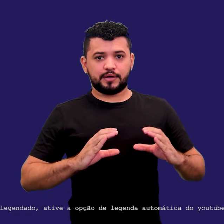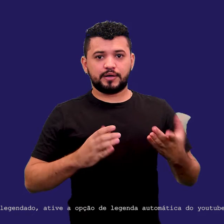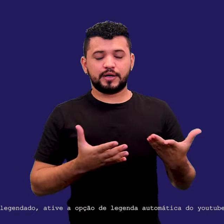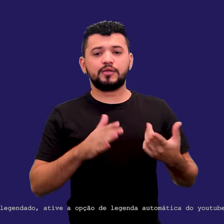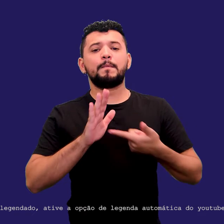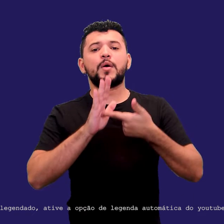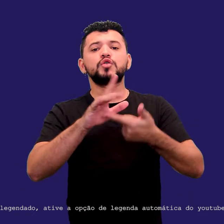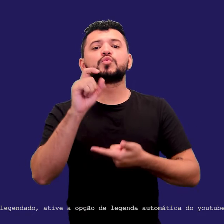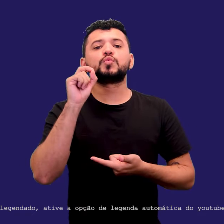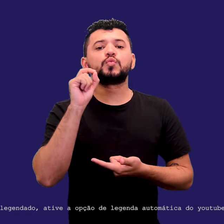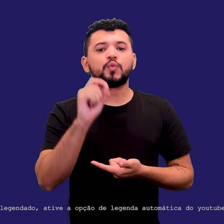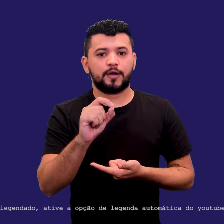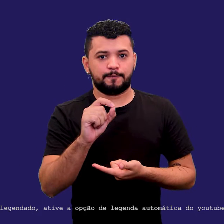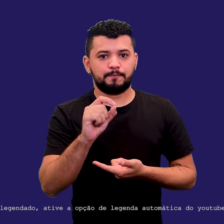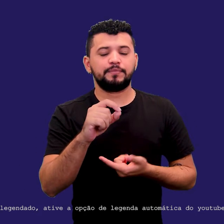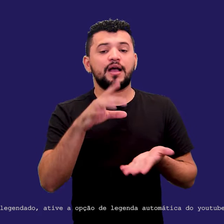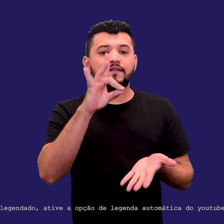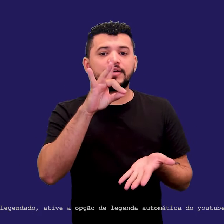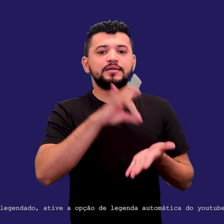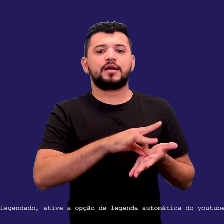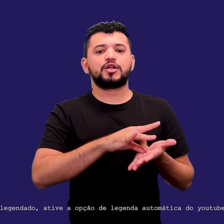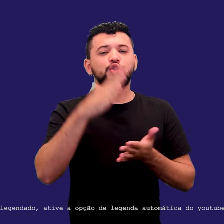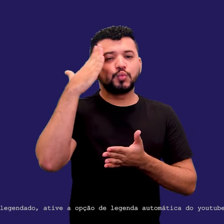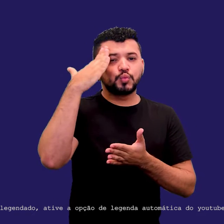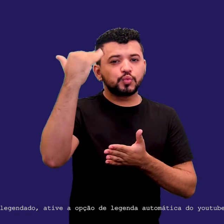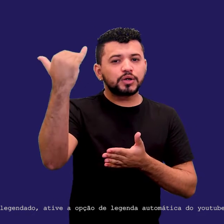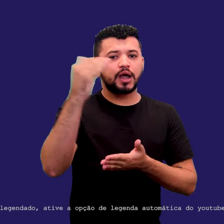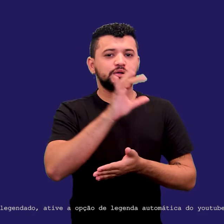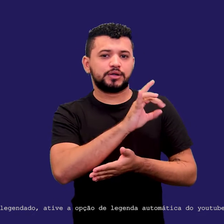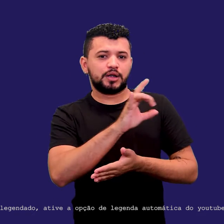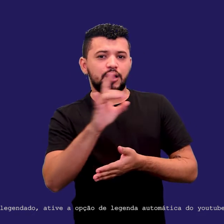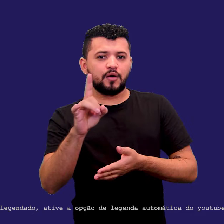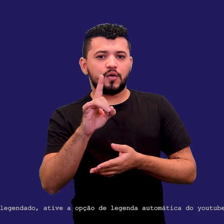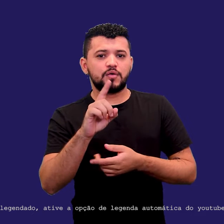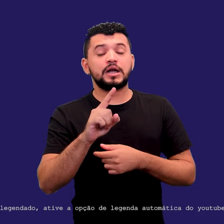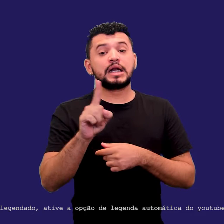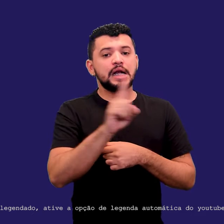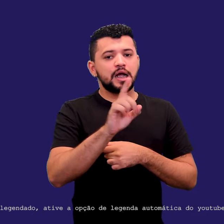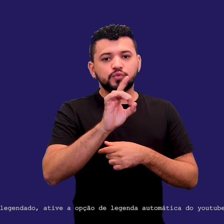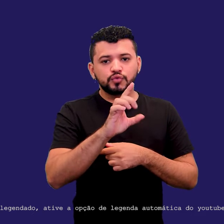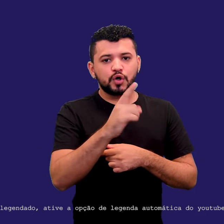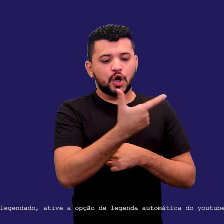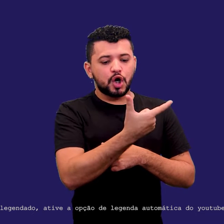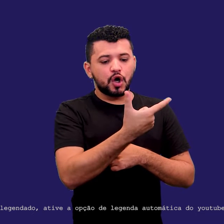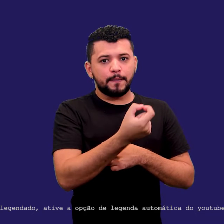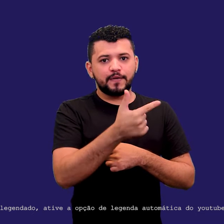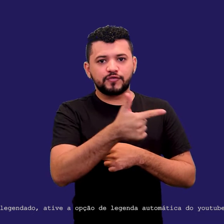A realidade de sucesso. Não só ao longo de 2022. Estas